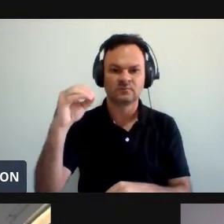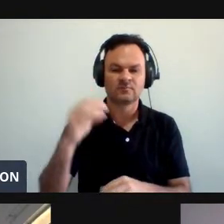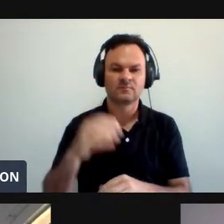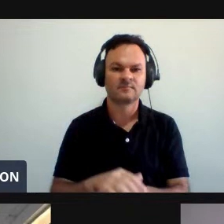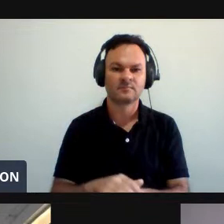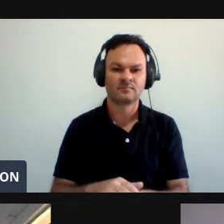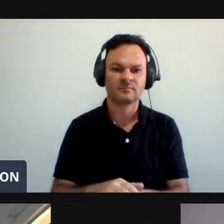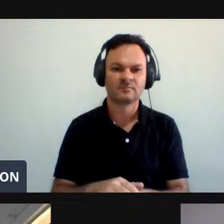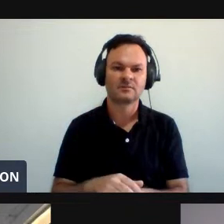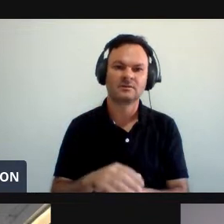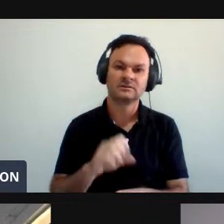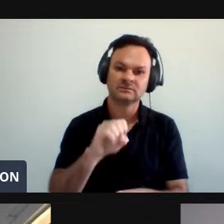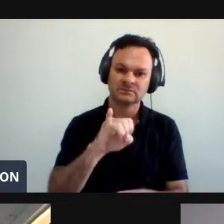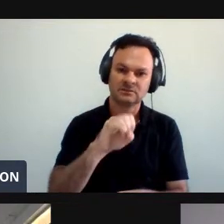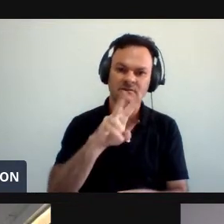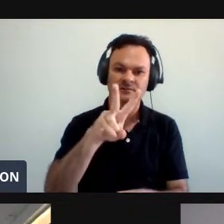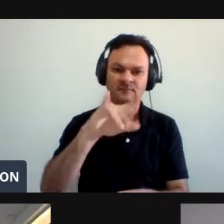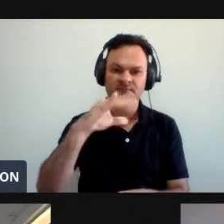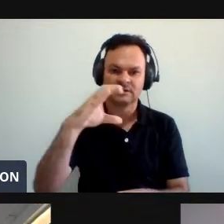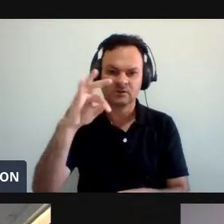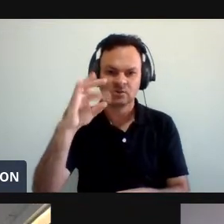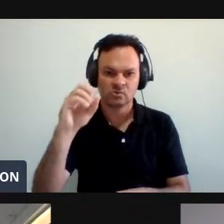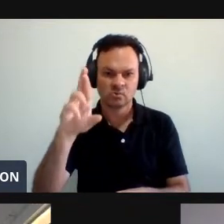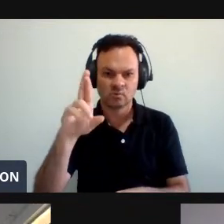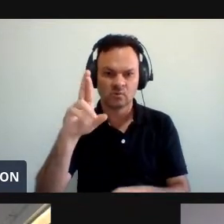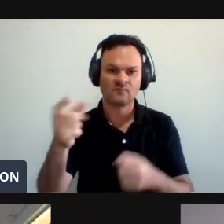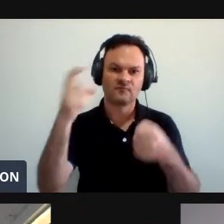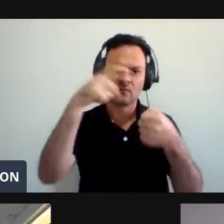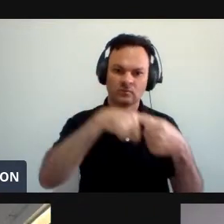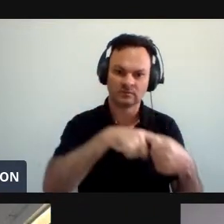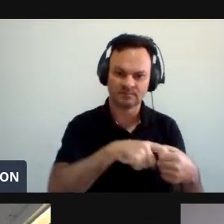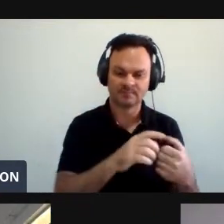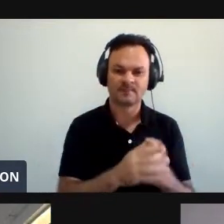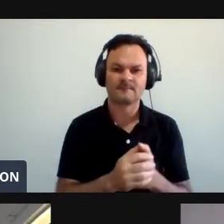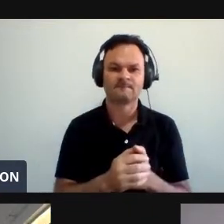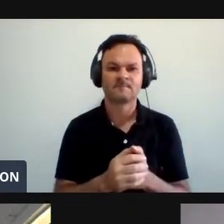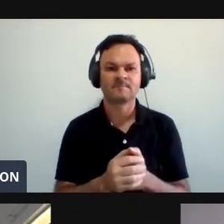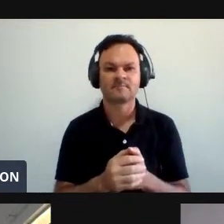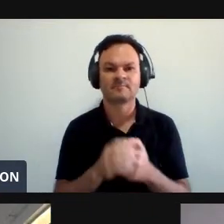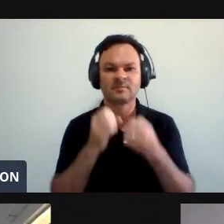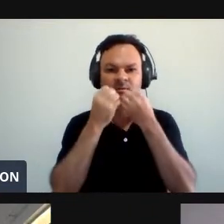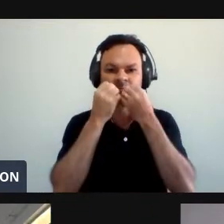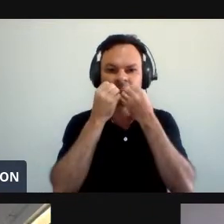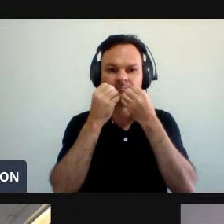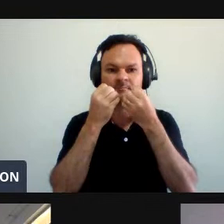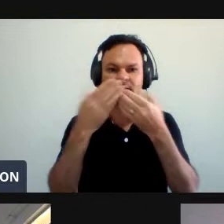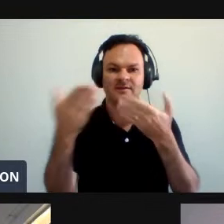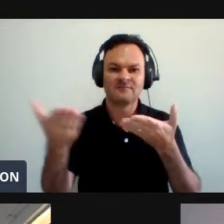professor Vitor Conseguir restabelecer Sua conexão Nós damos continuidade Ok? Bem-vindo, professor Márcio